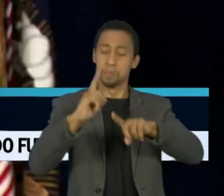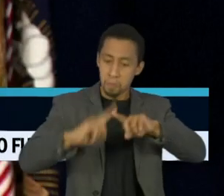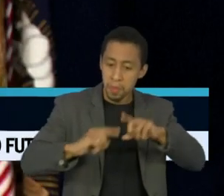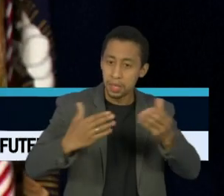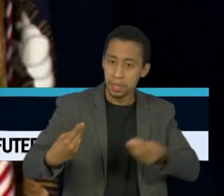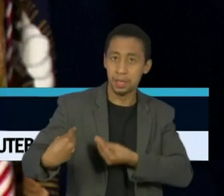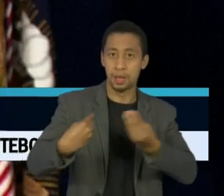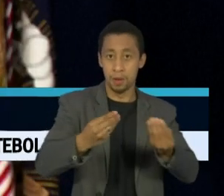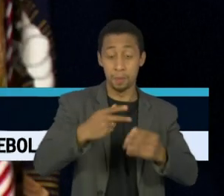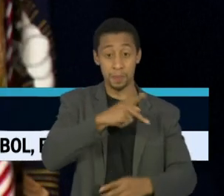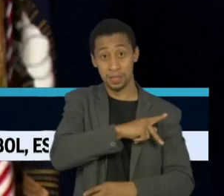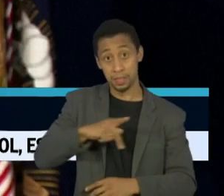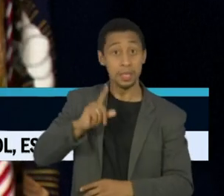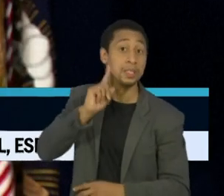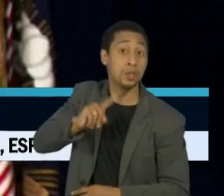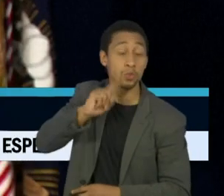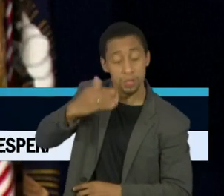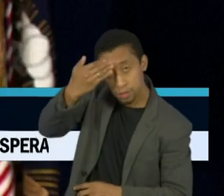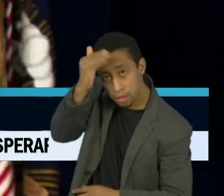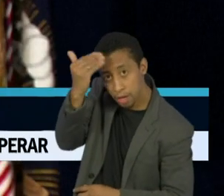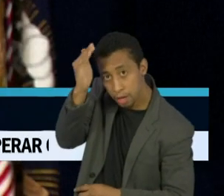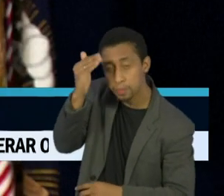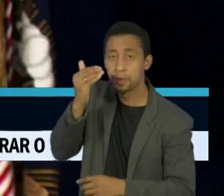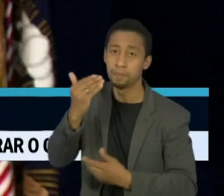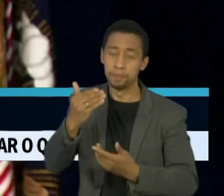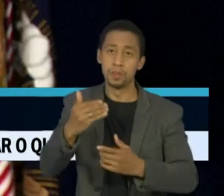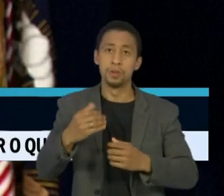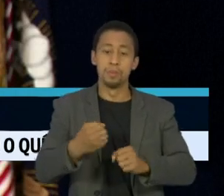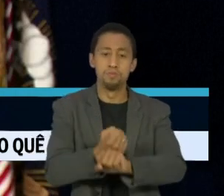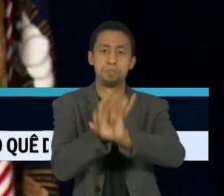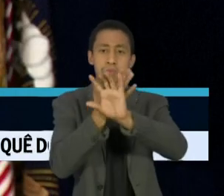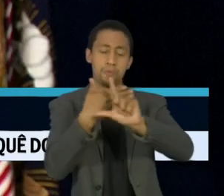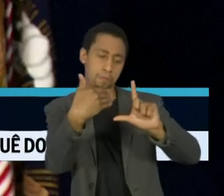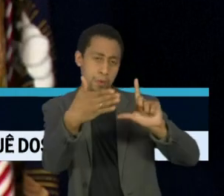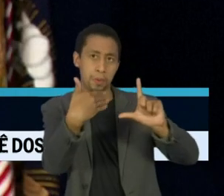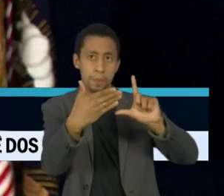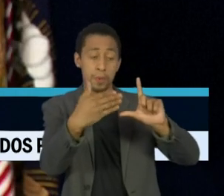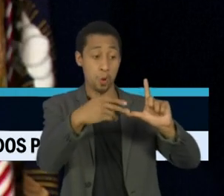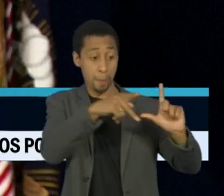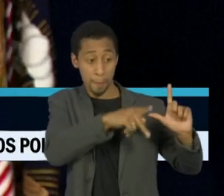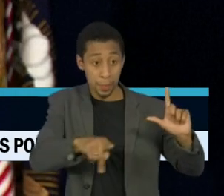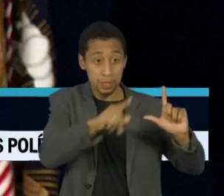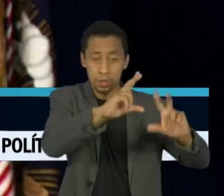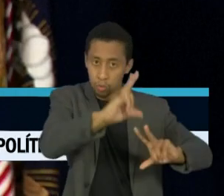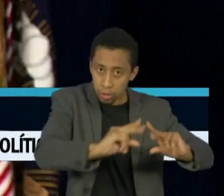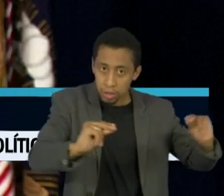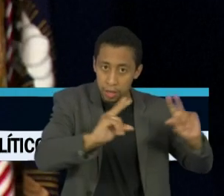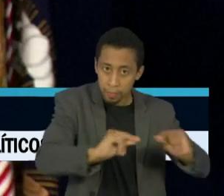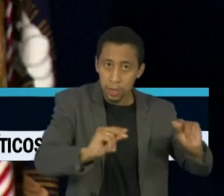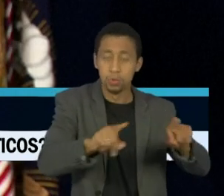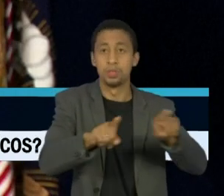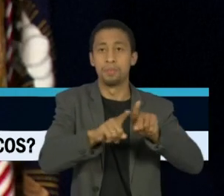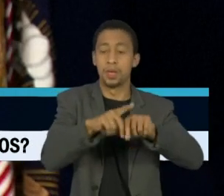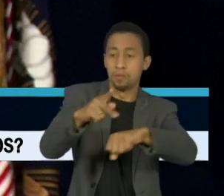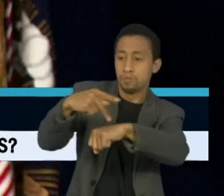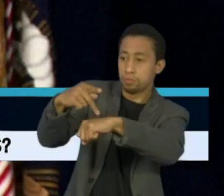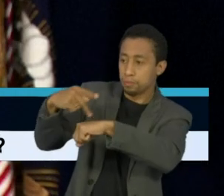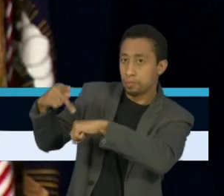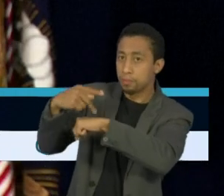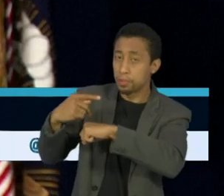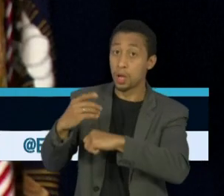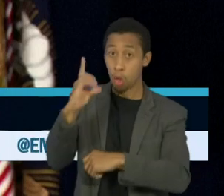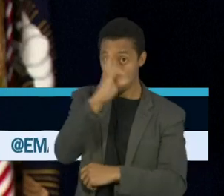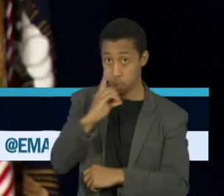Estados Unidos, Donald Trump, deve fazer uma teleconferência com o presidente do Líbano e outros líderes mundiais neste domingo para